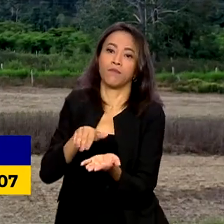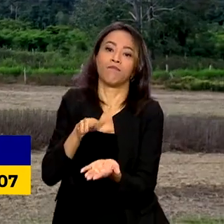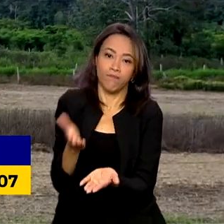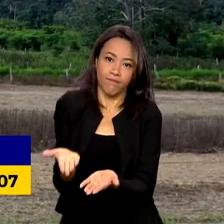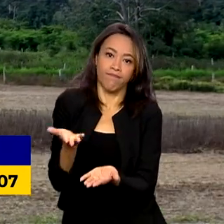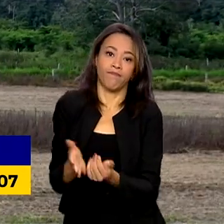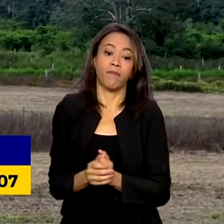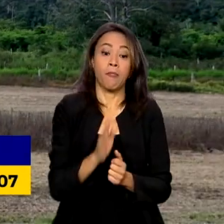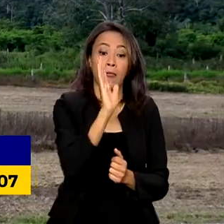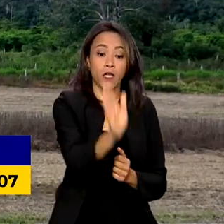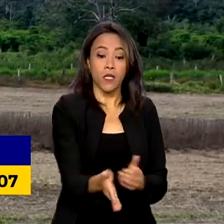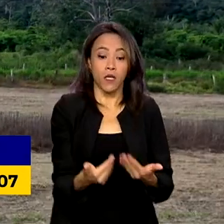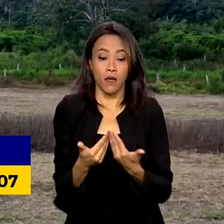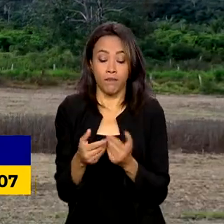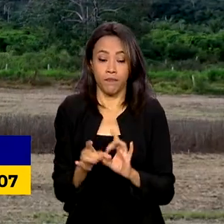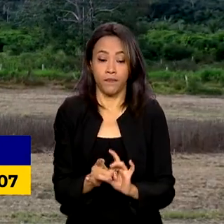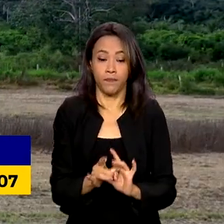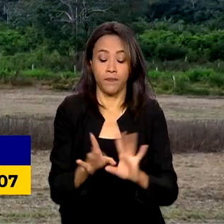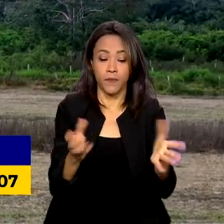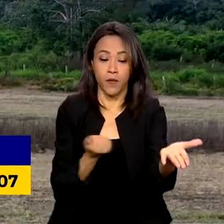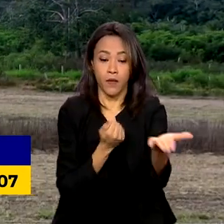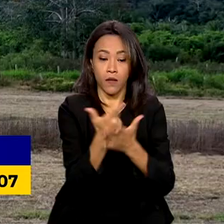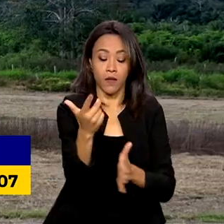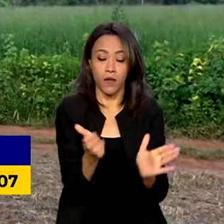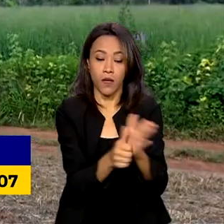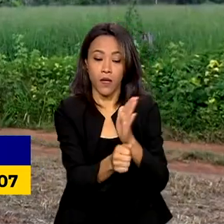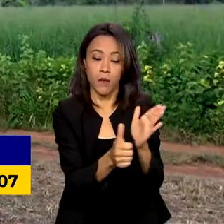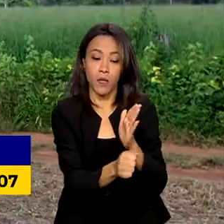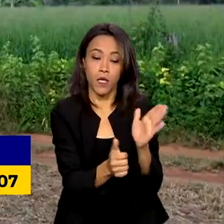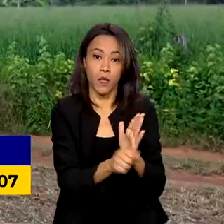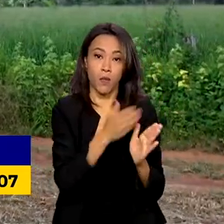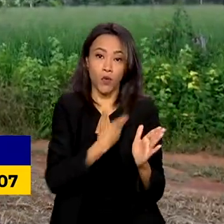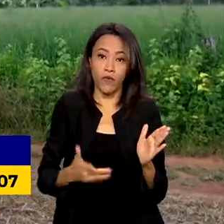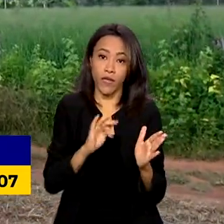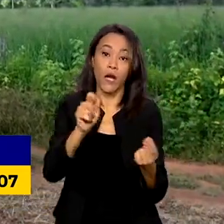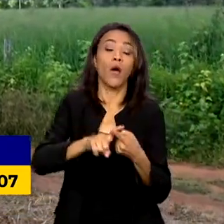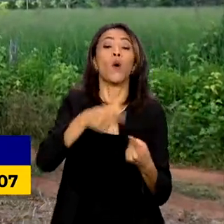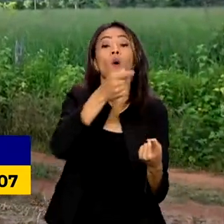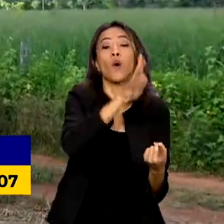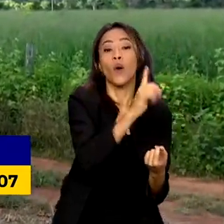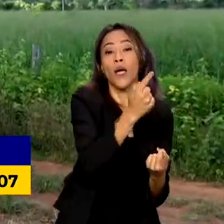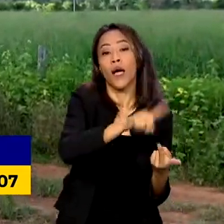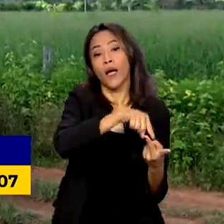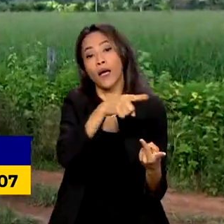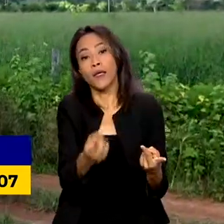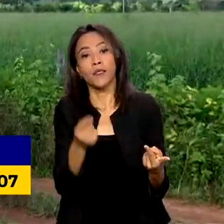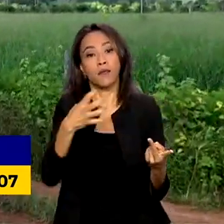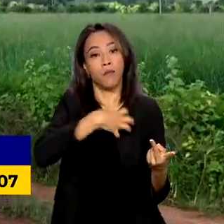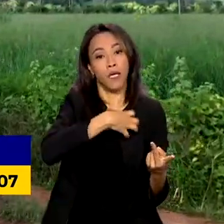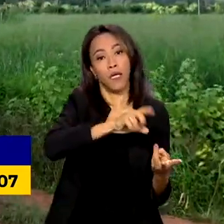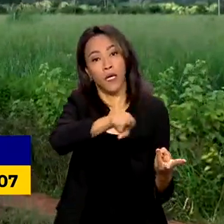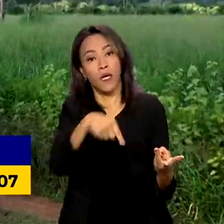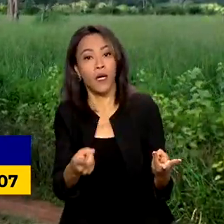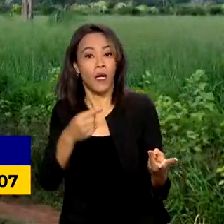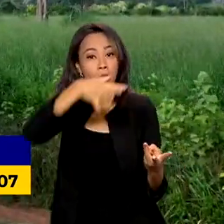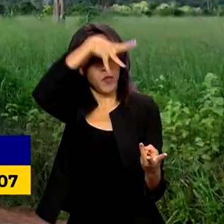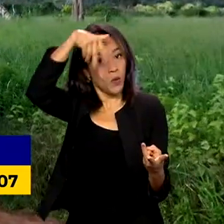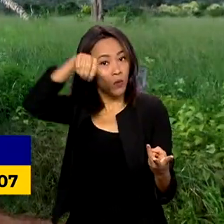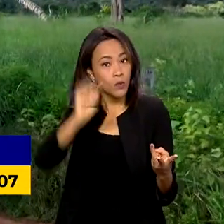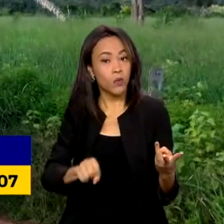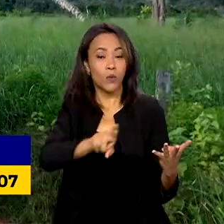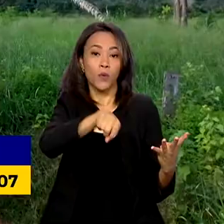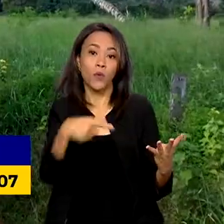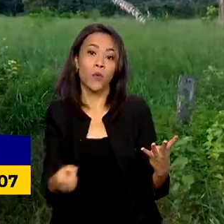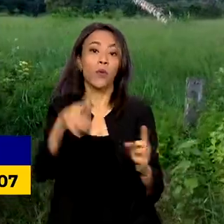autorizados a vender milho para o governo federal os produtores de Goiás, Bahia, Mato Grosso do Sul, Mato Grosso,